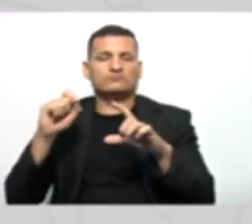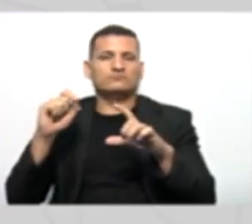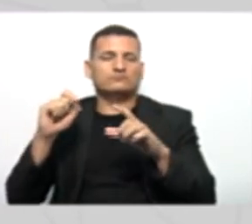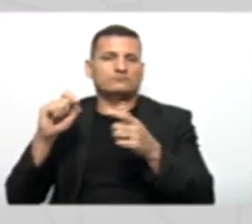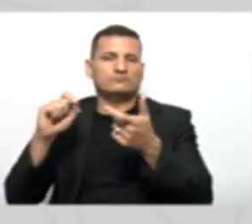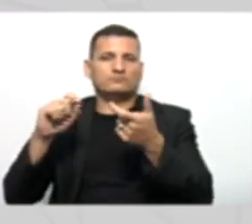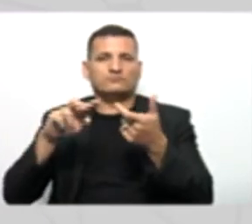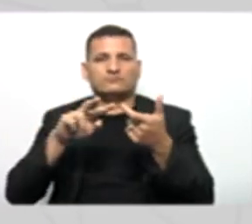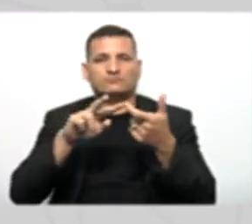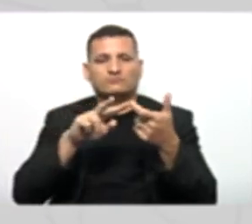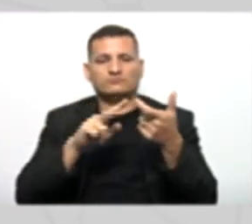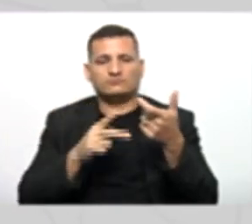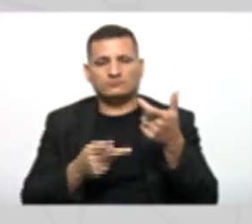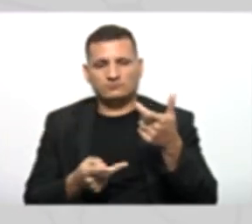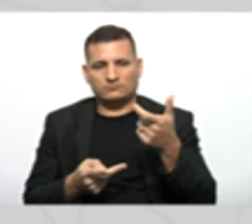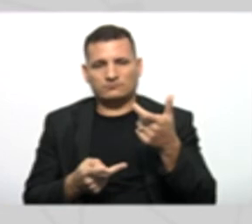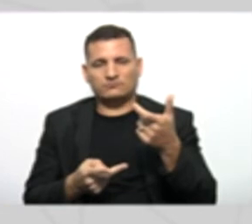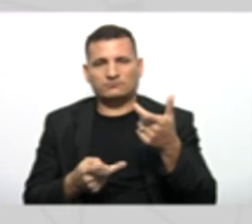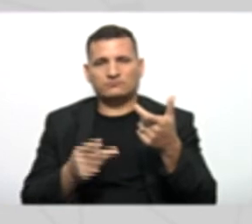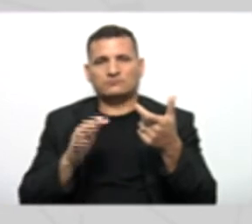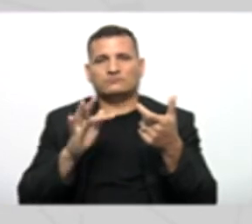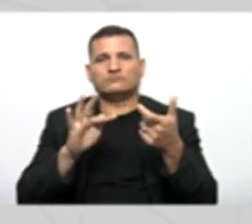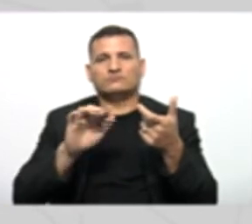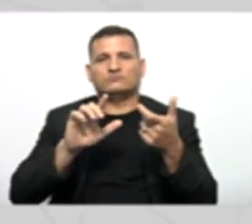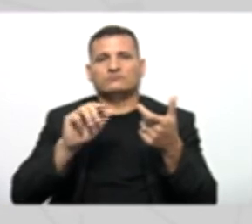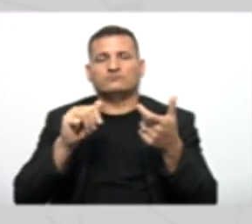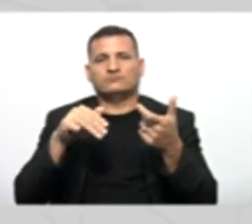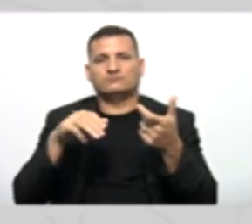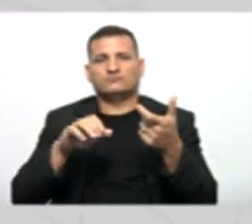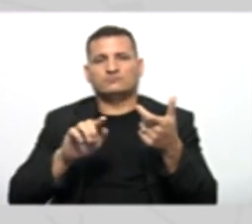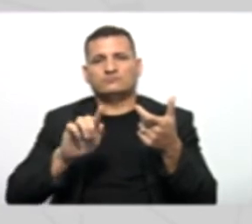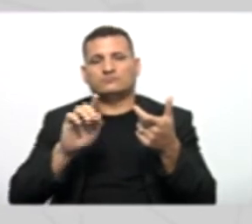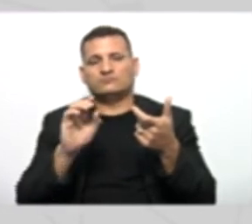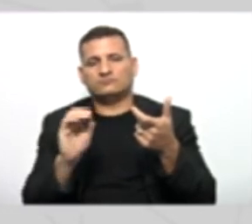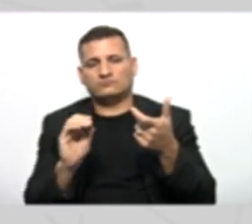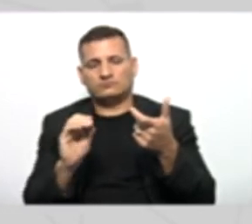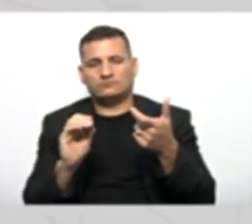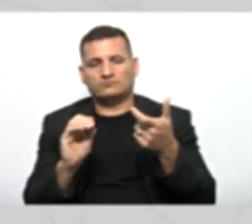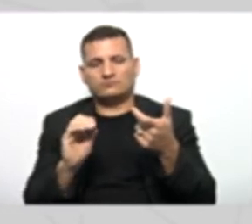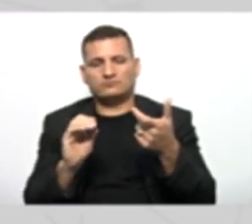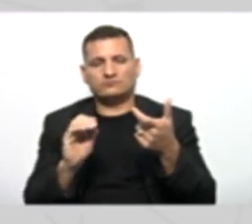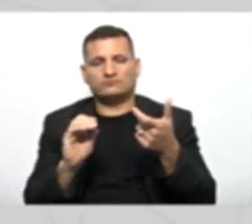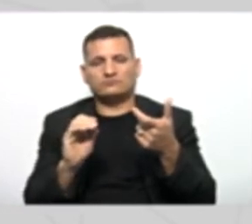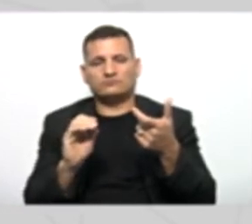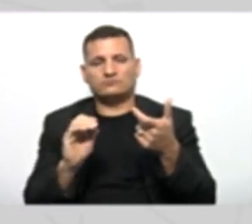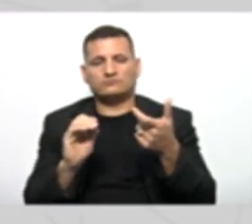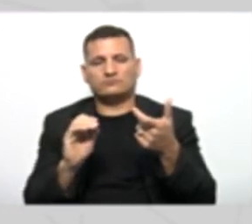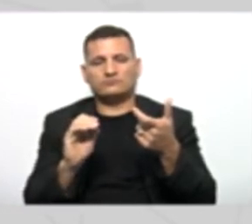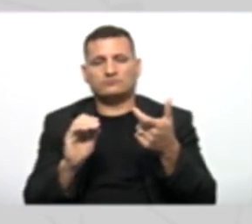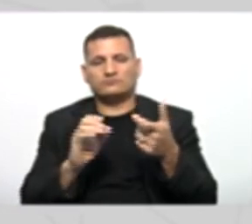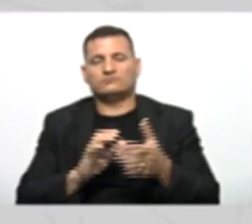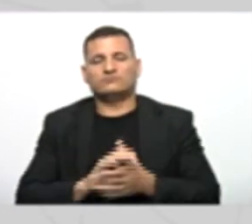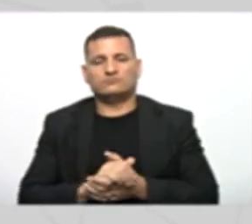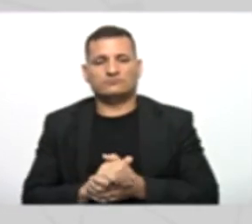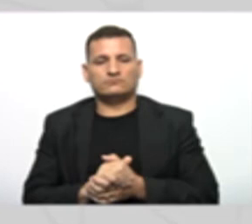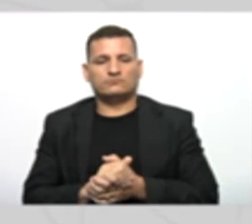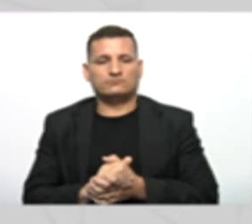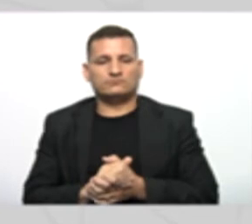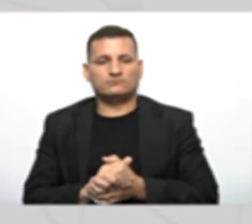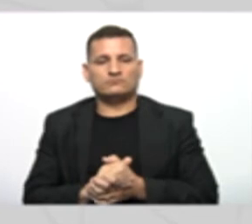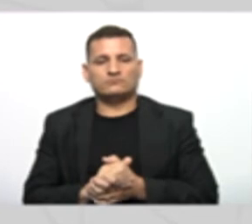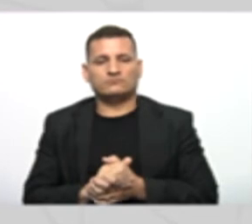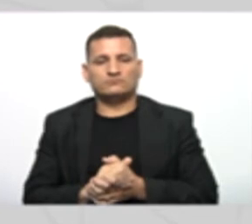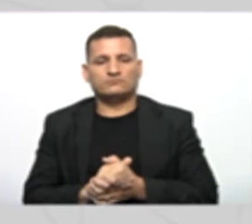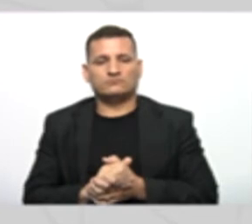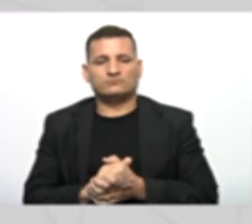Filha Que é a classe Flamengo Então você precisa Falar Ei classe Time Chama o